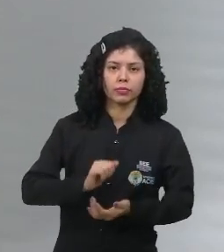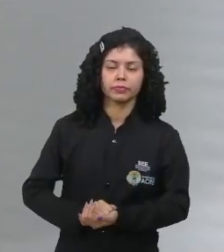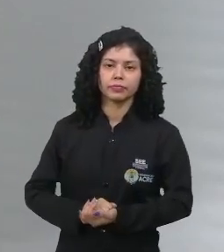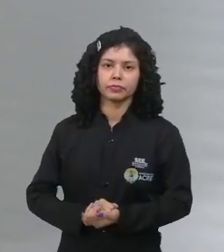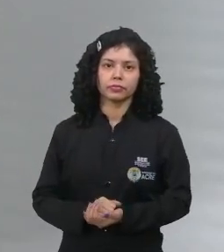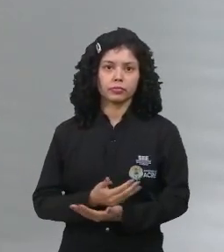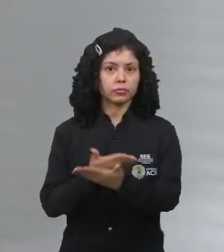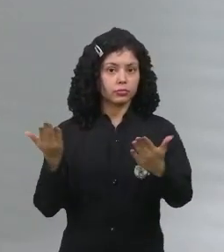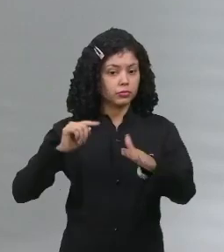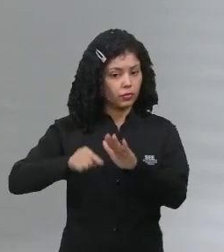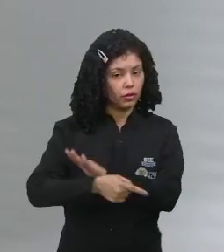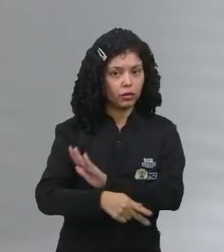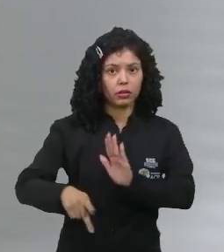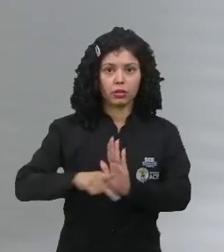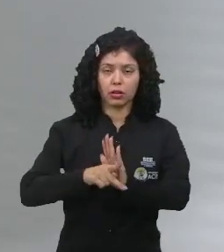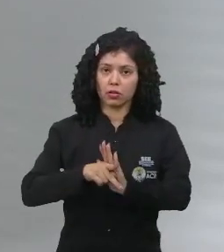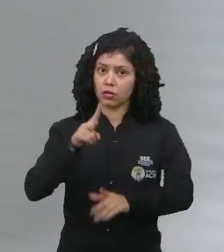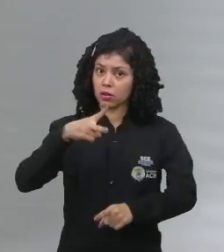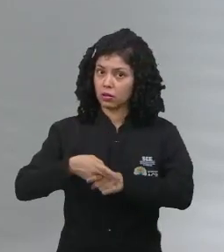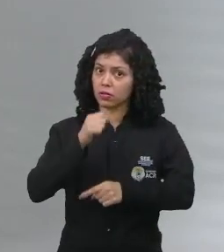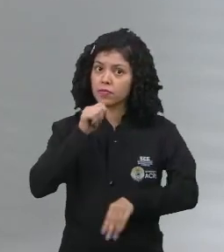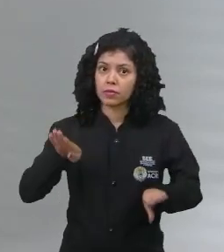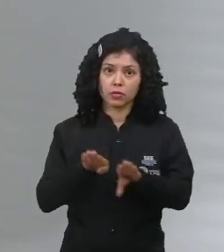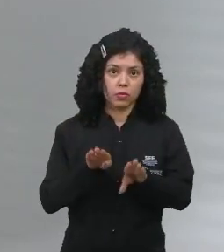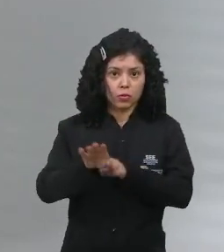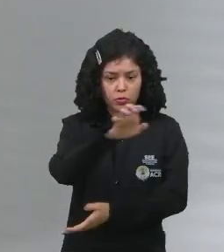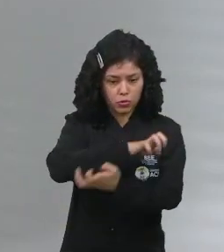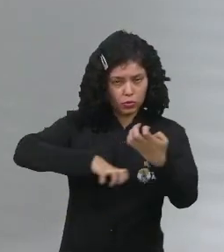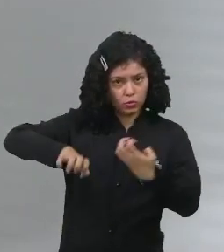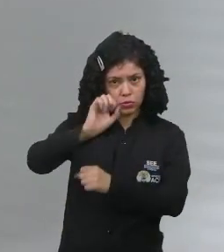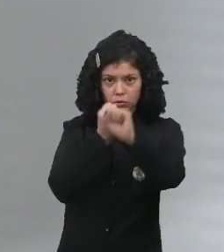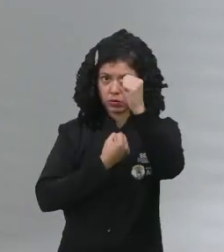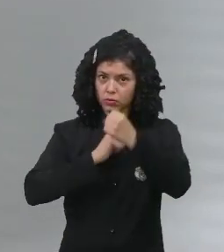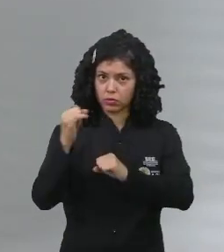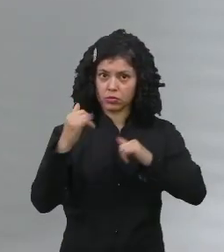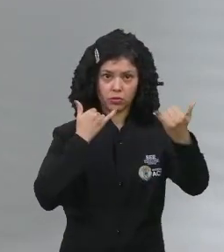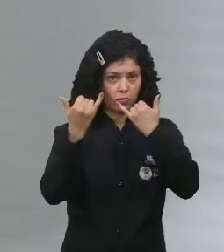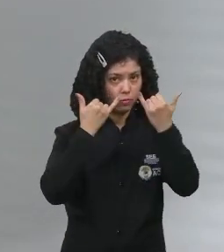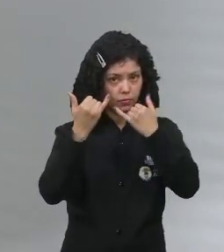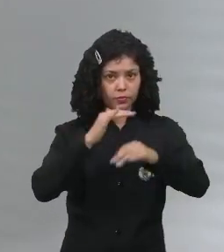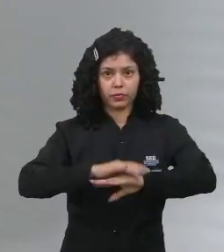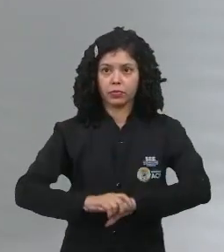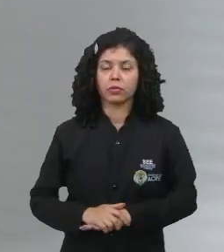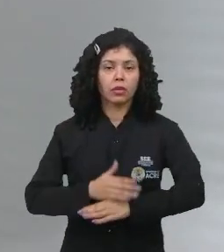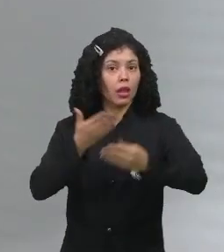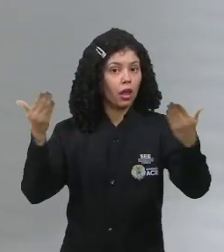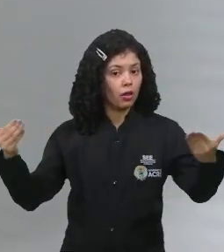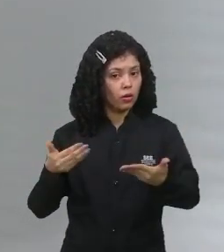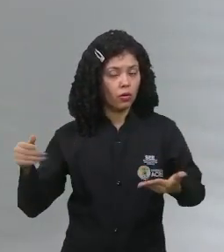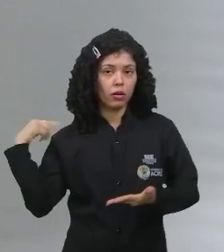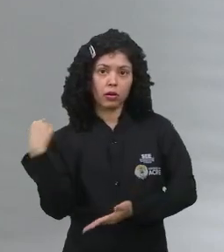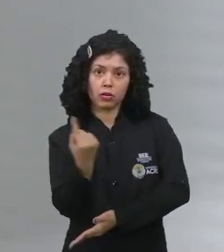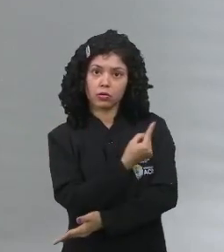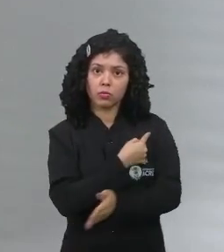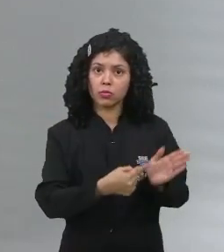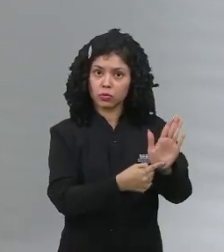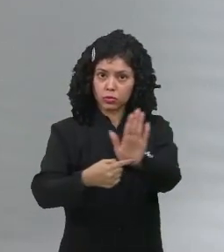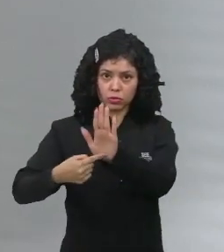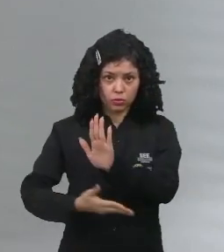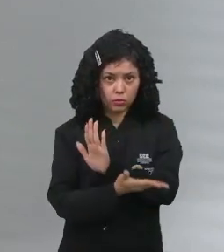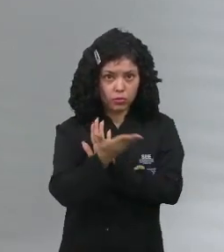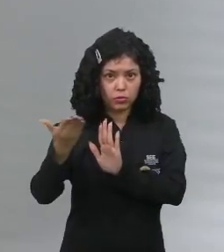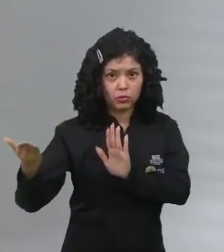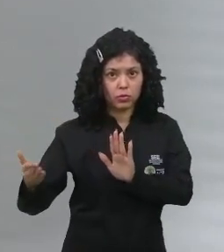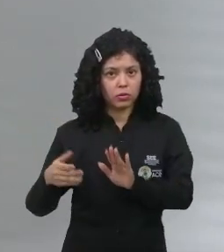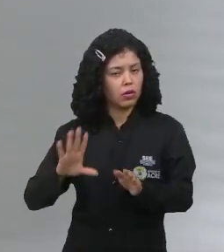tecnológicas dentro de um recorte da revolução informacional. E aqui eu vou apresentar a vocês